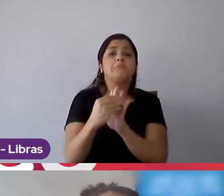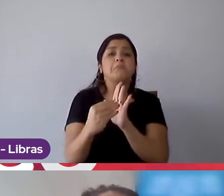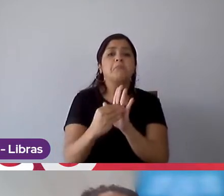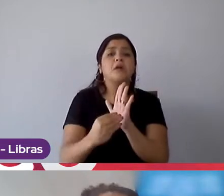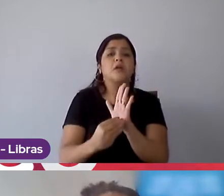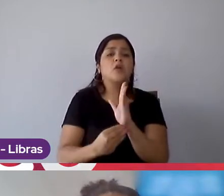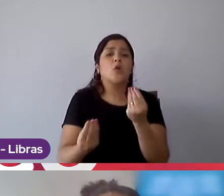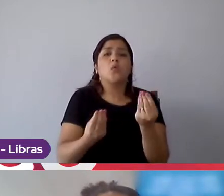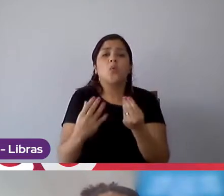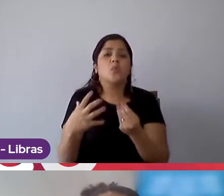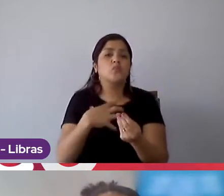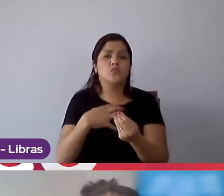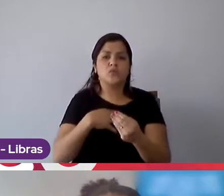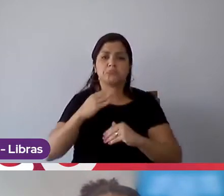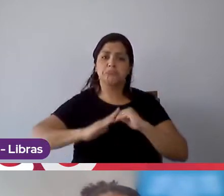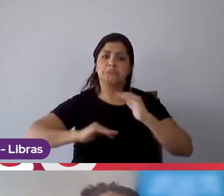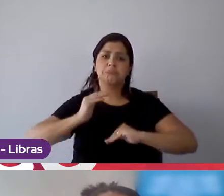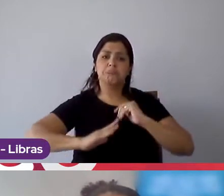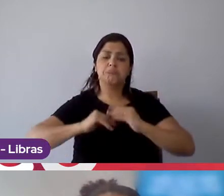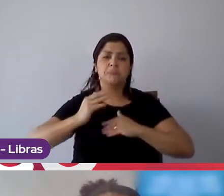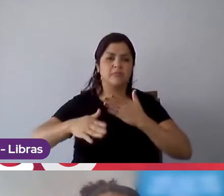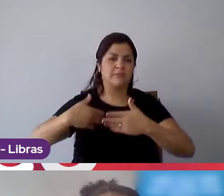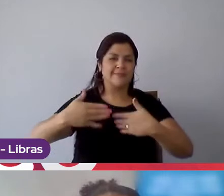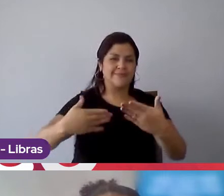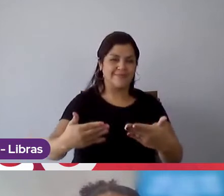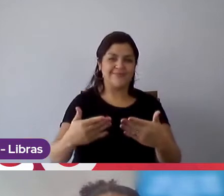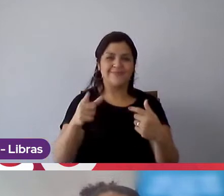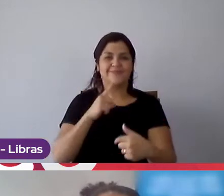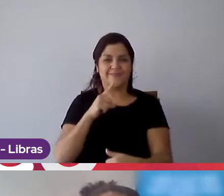você se sentir melhor e você desenvolve aquela atividade